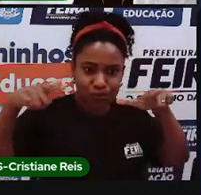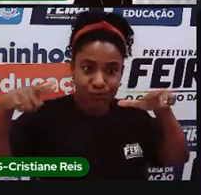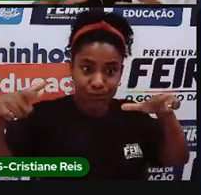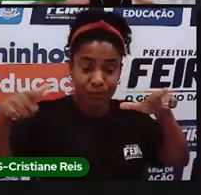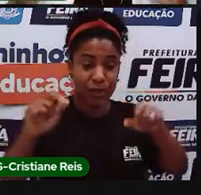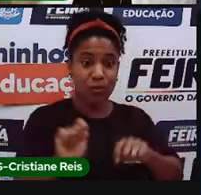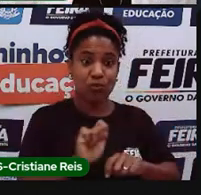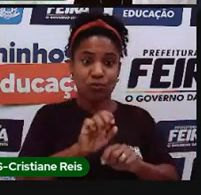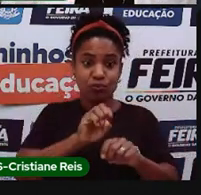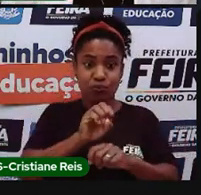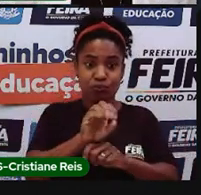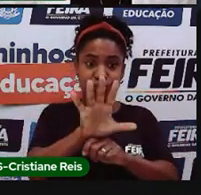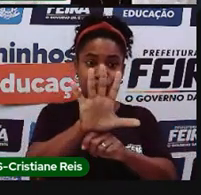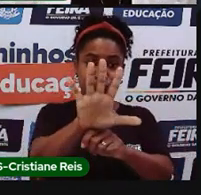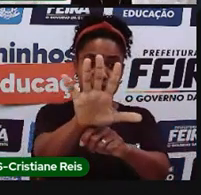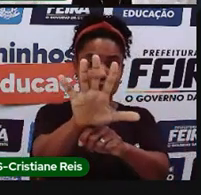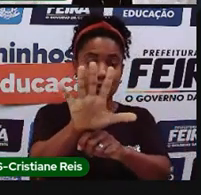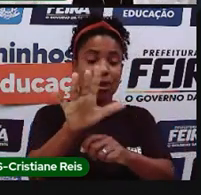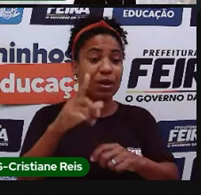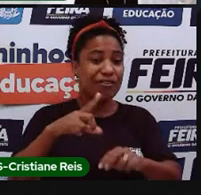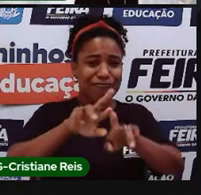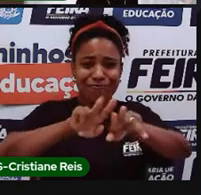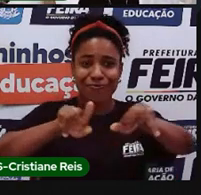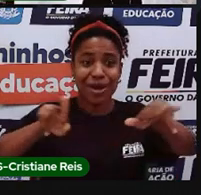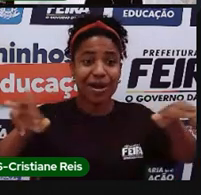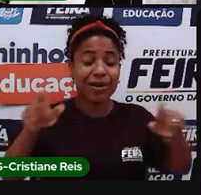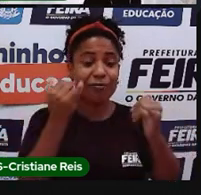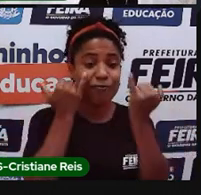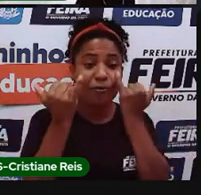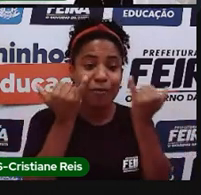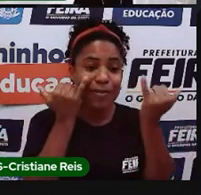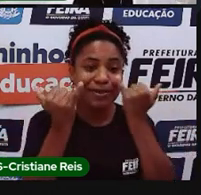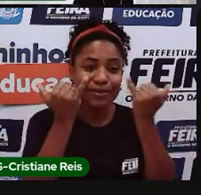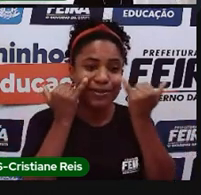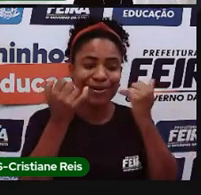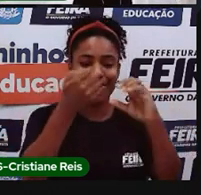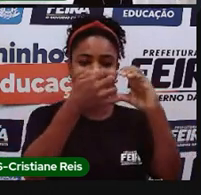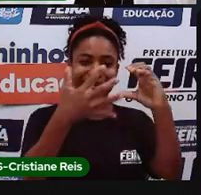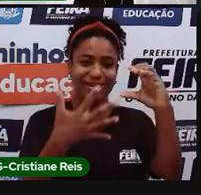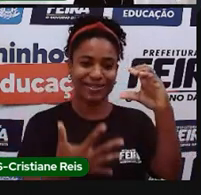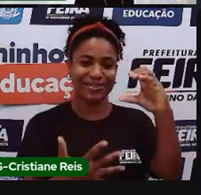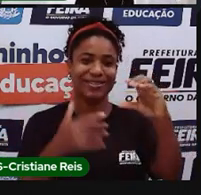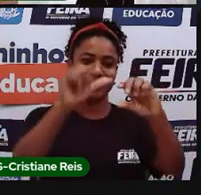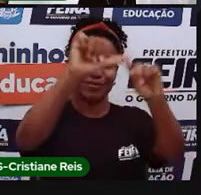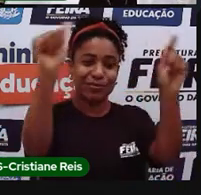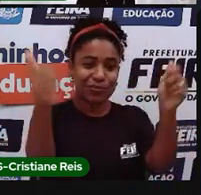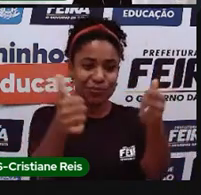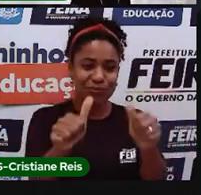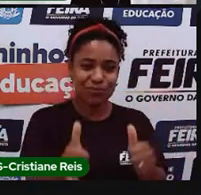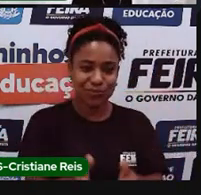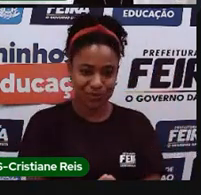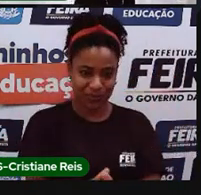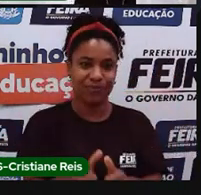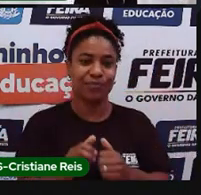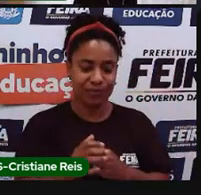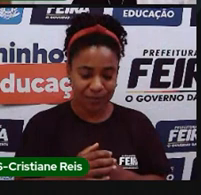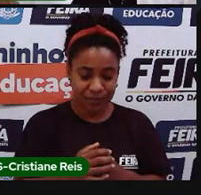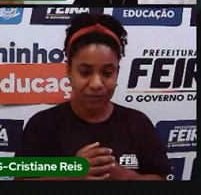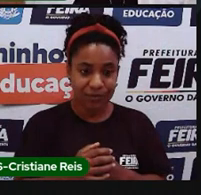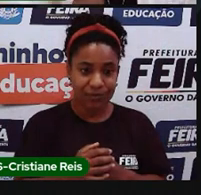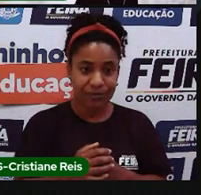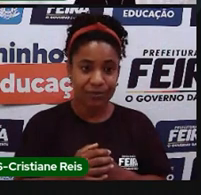vários dados que são colocados aí para chegar nessa característica que a gente tem, que a gente tem, né, dos mapas hoje.